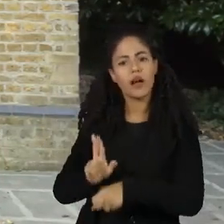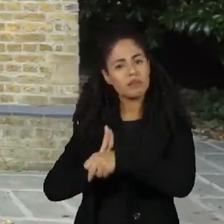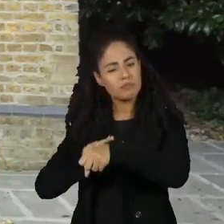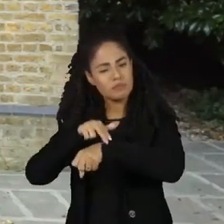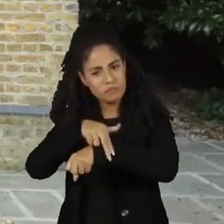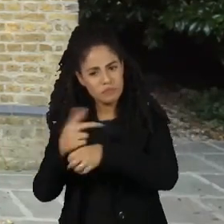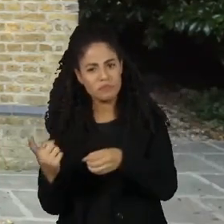Serva, de Londres.